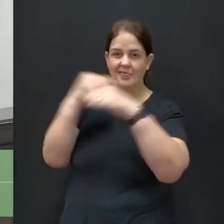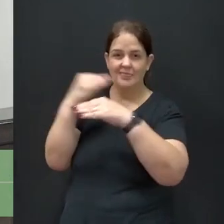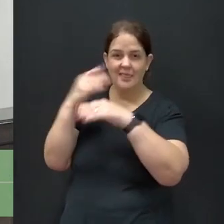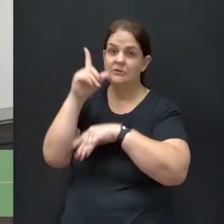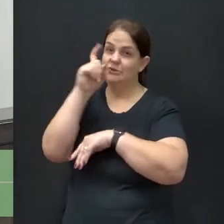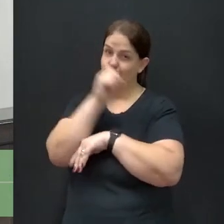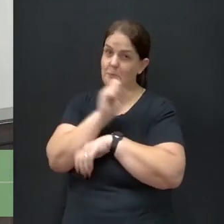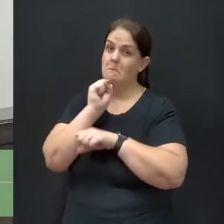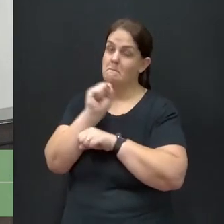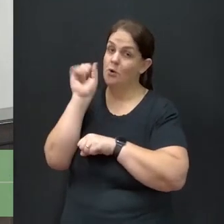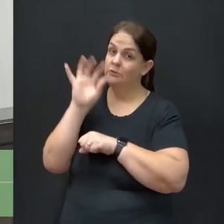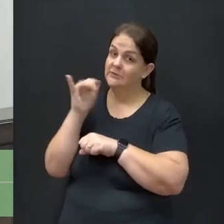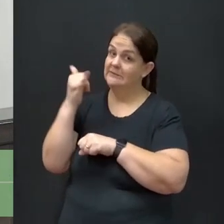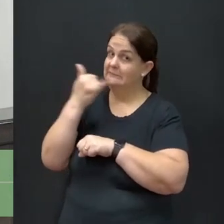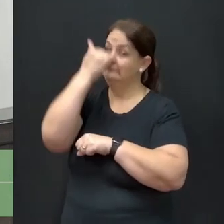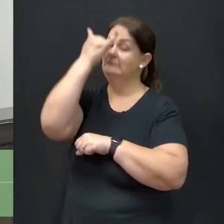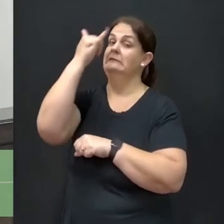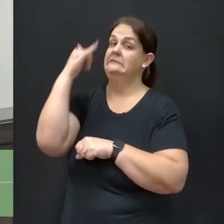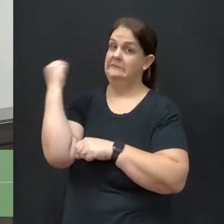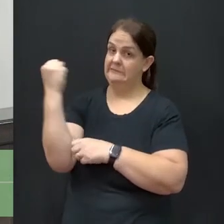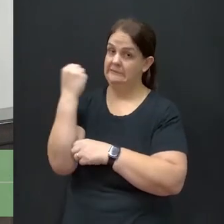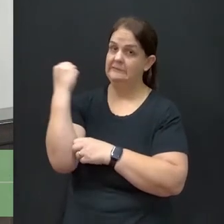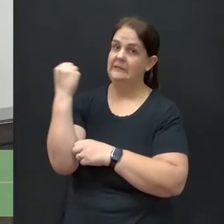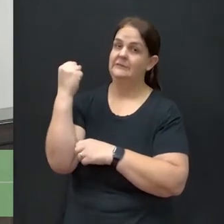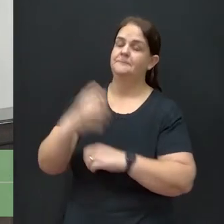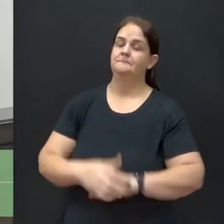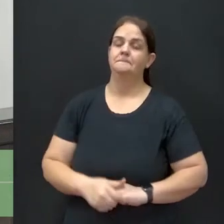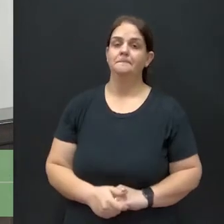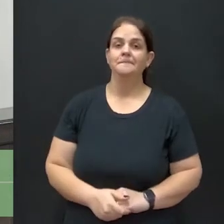nessas estradas nessa época de safra.